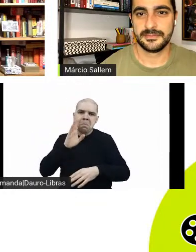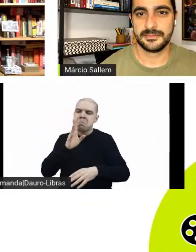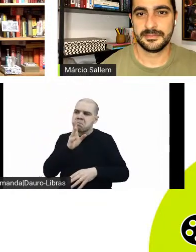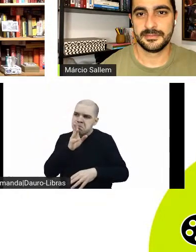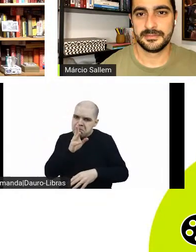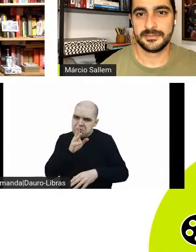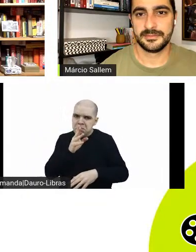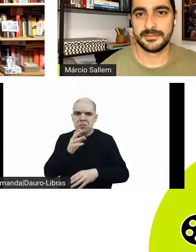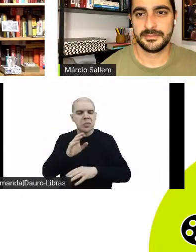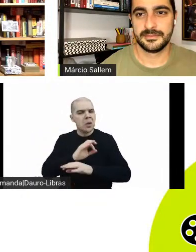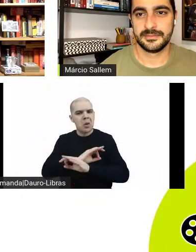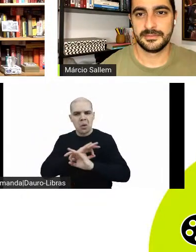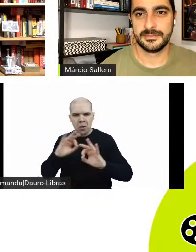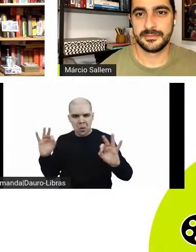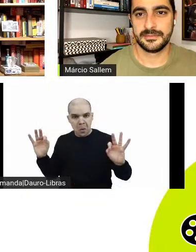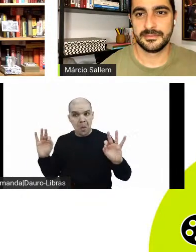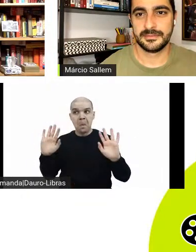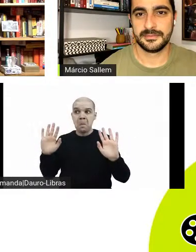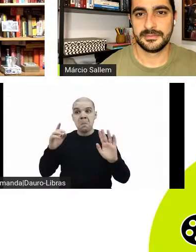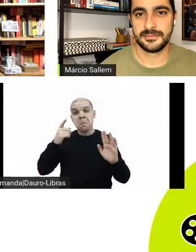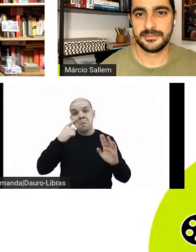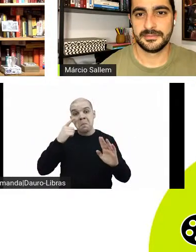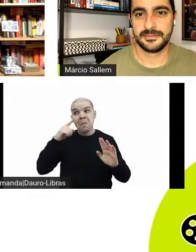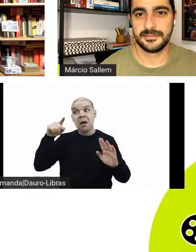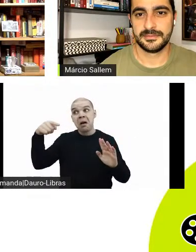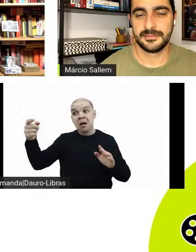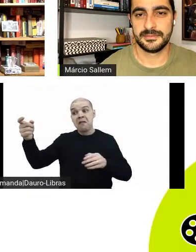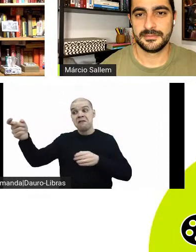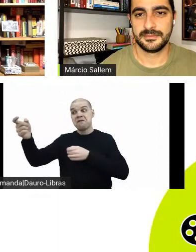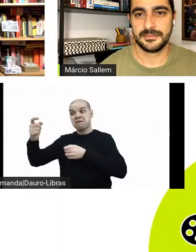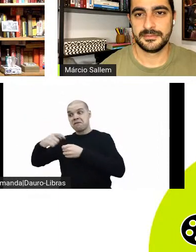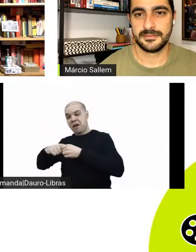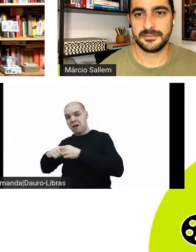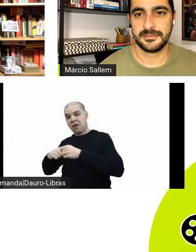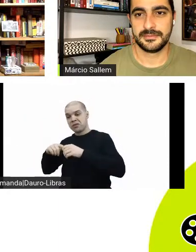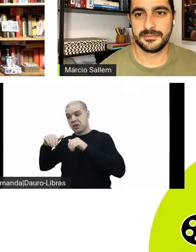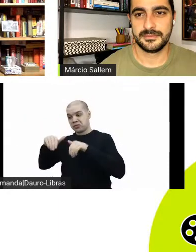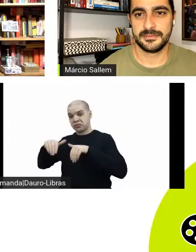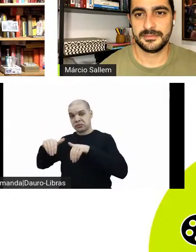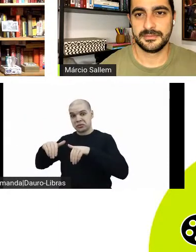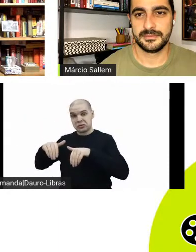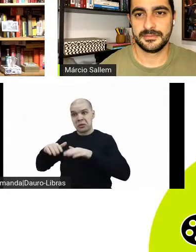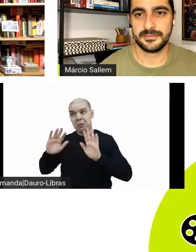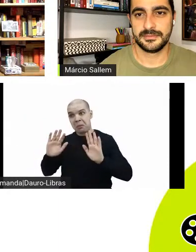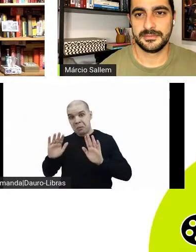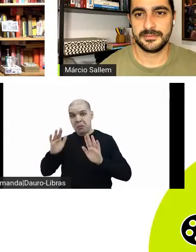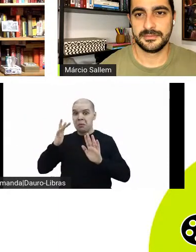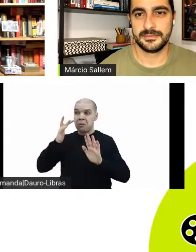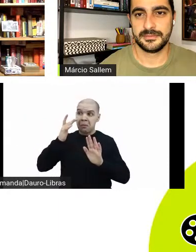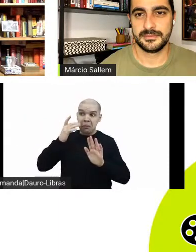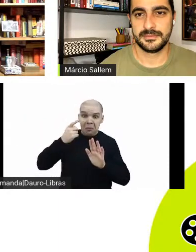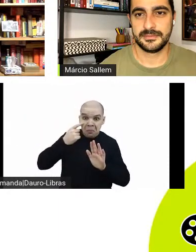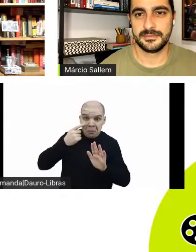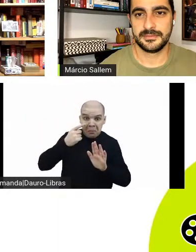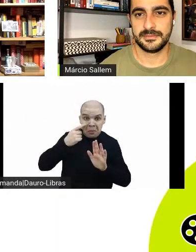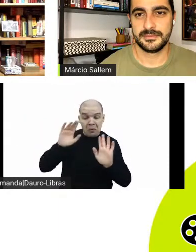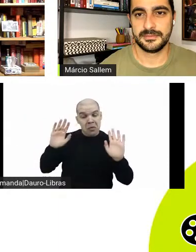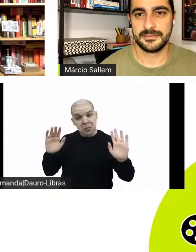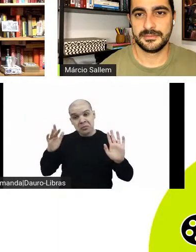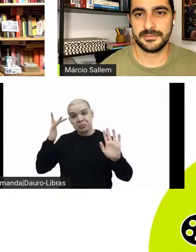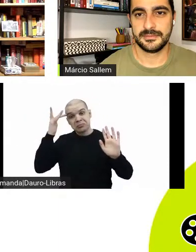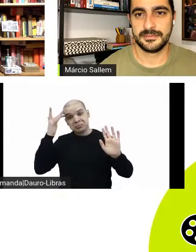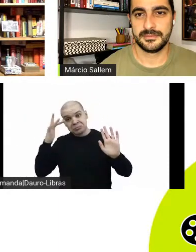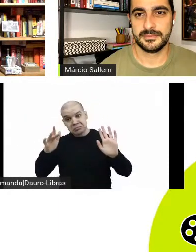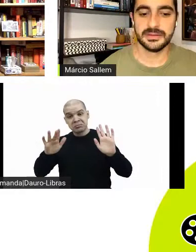ali com a terra, não sei, né, essa coisa de trazer a criação para a Hollywood e depois talvez voltar para o país de